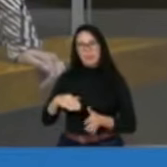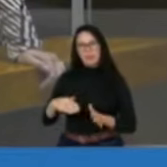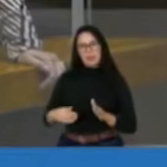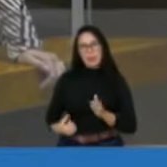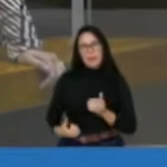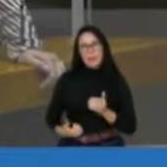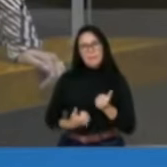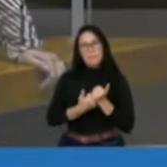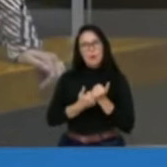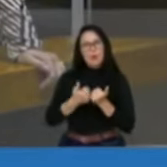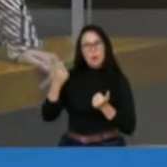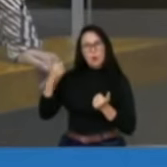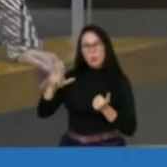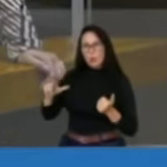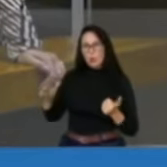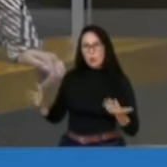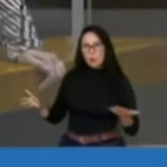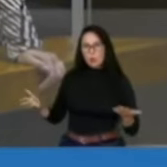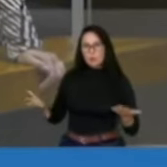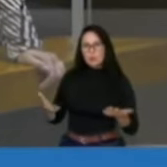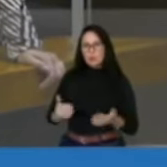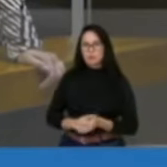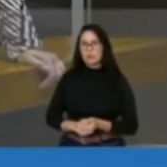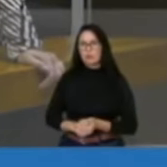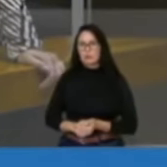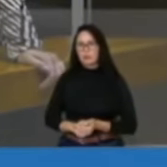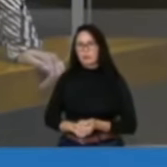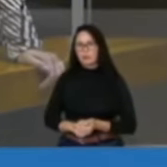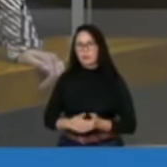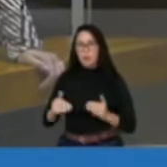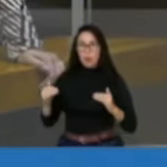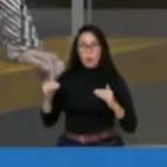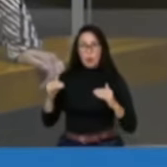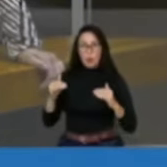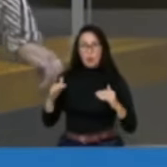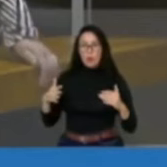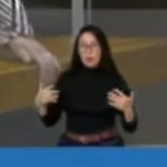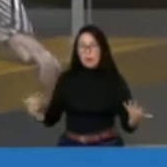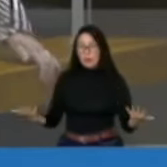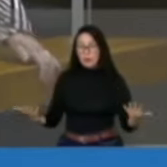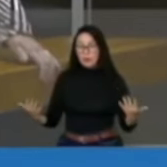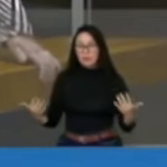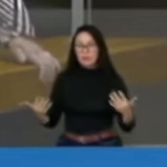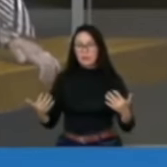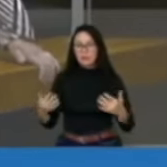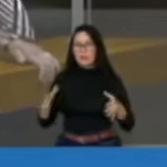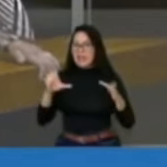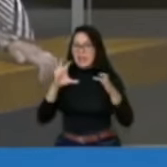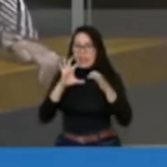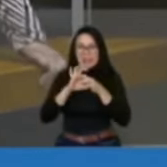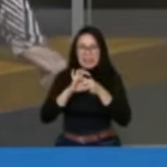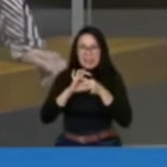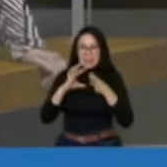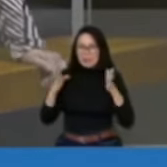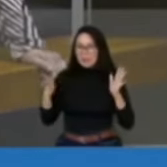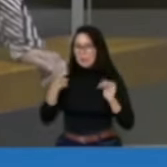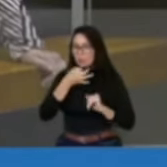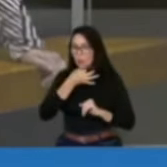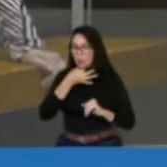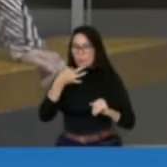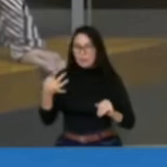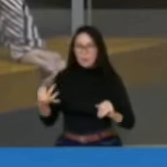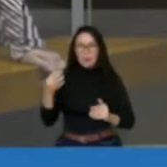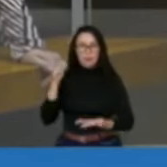o tempo todo aqui. Concorde eu ou não com as coisas que digo. Liberdade de expressão, ainda mais a imunidade